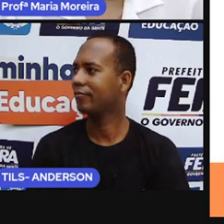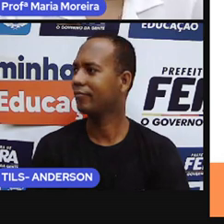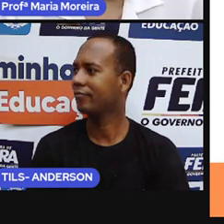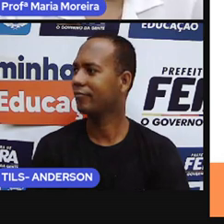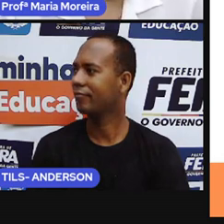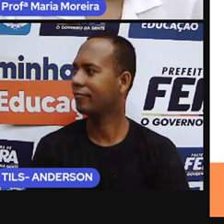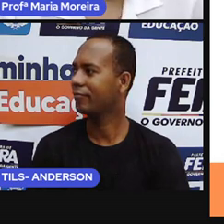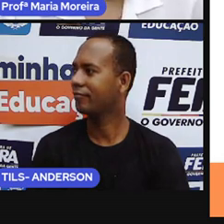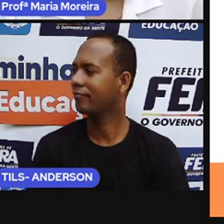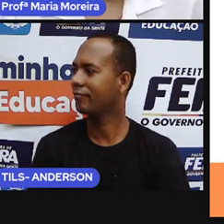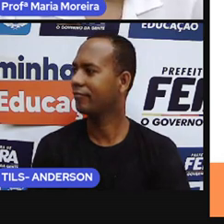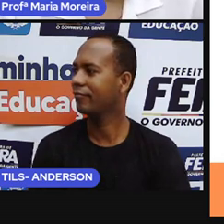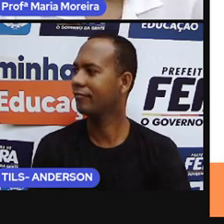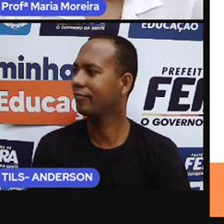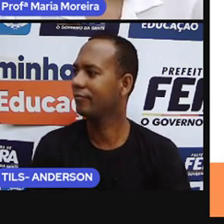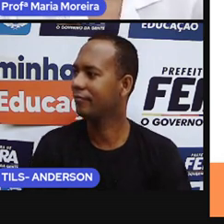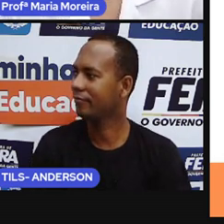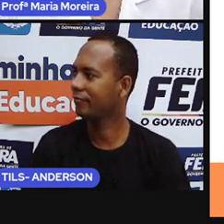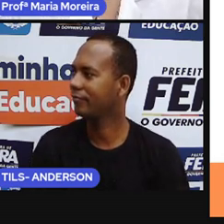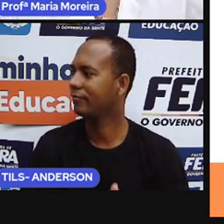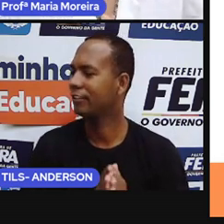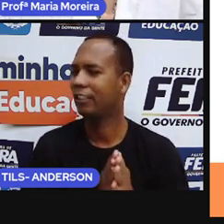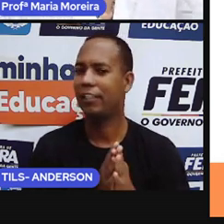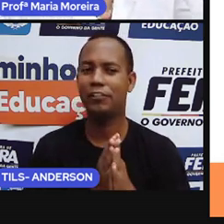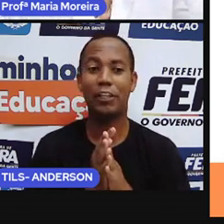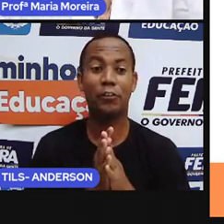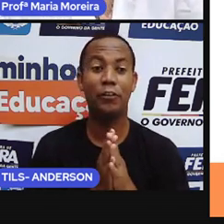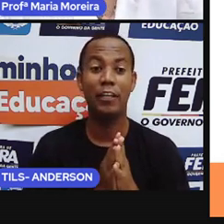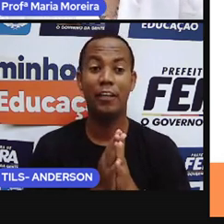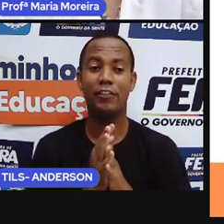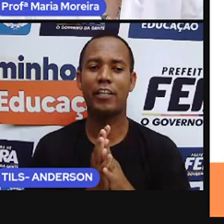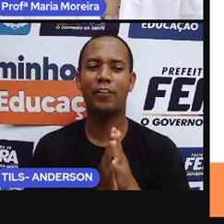Juntos, homens e mulheres? Isso. Então, vamos lá.